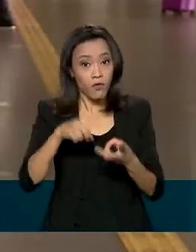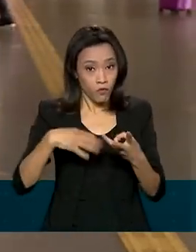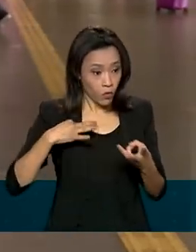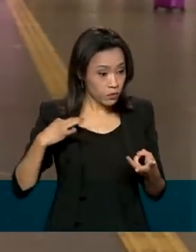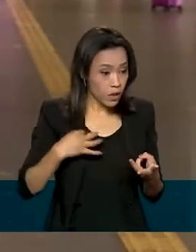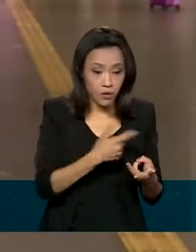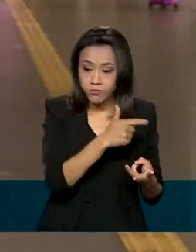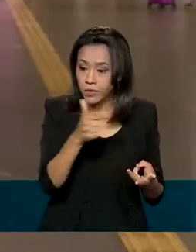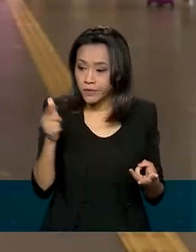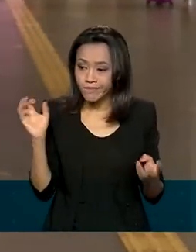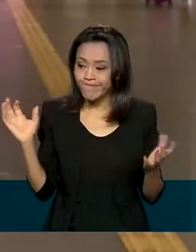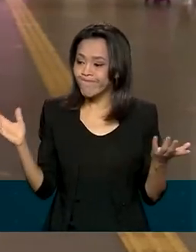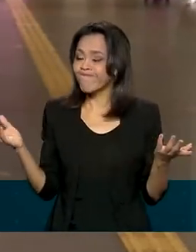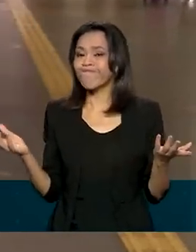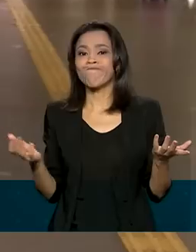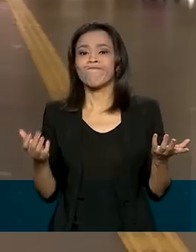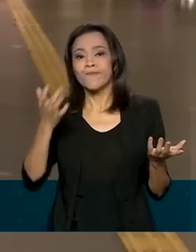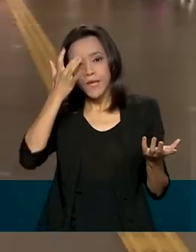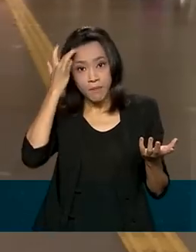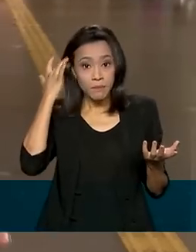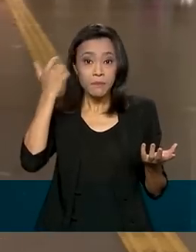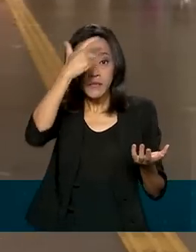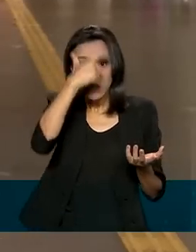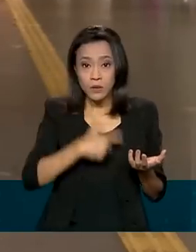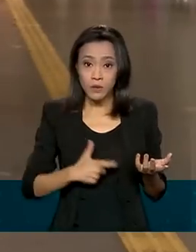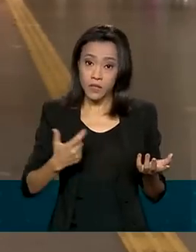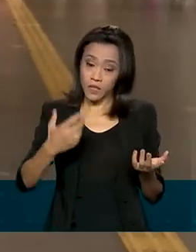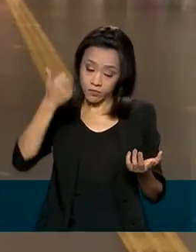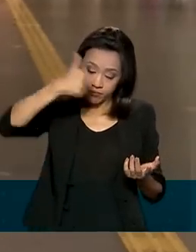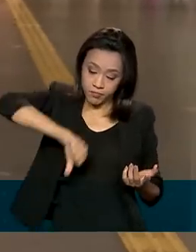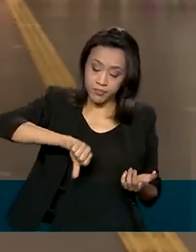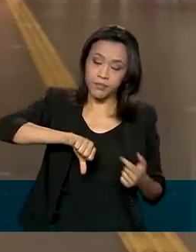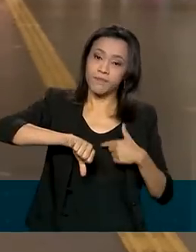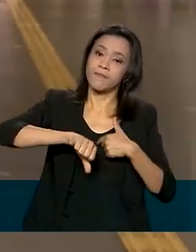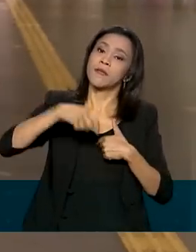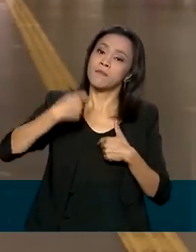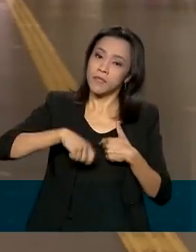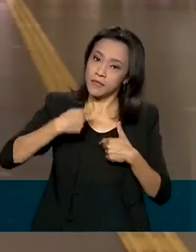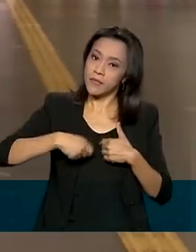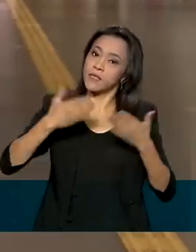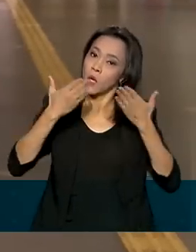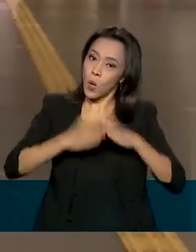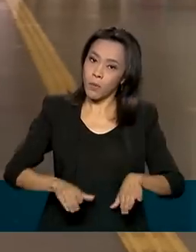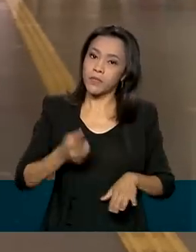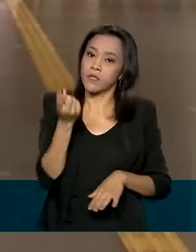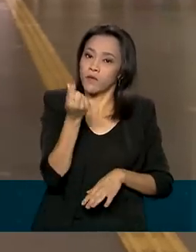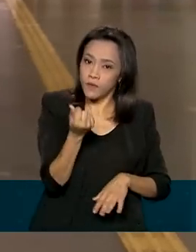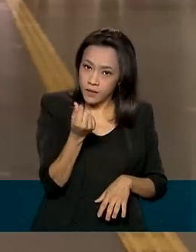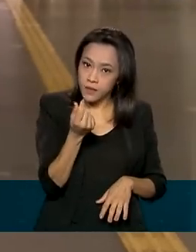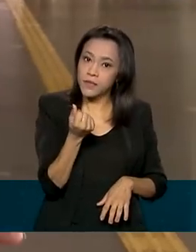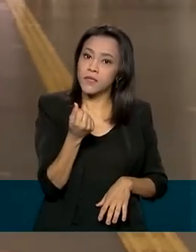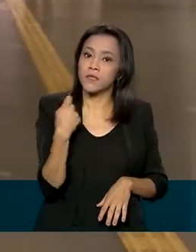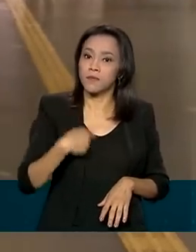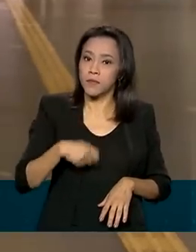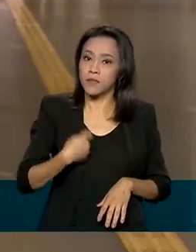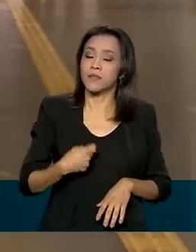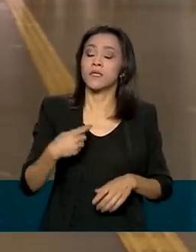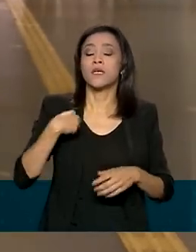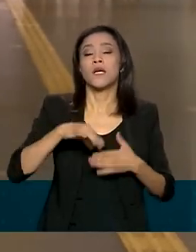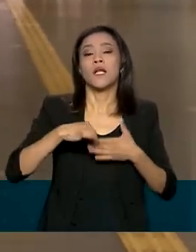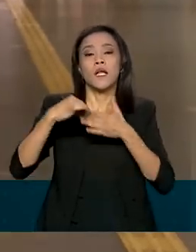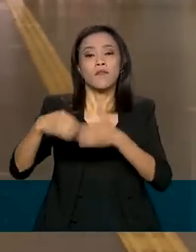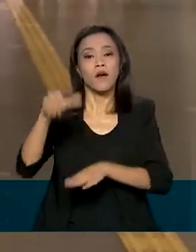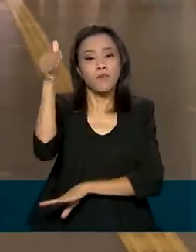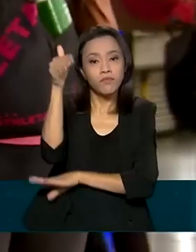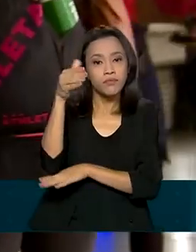suficientes, o passageiro que tiver o embarque negado deve receber uma compensação financeira, além de reacomodação e